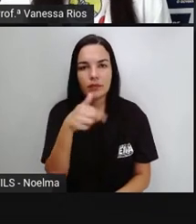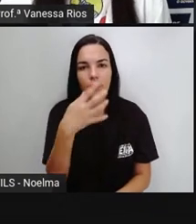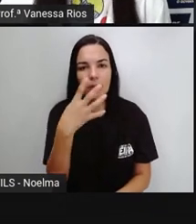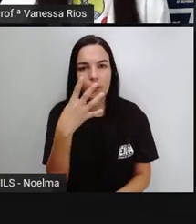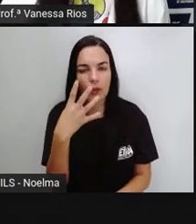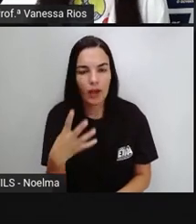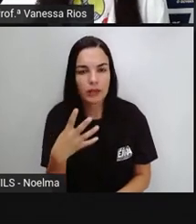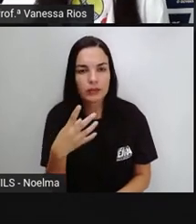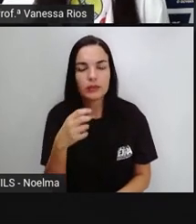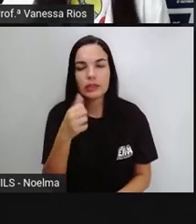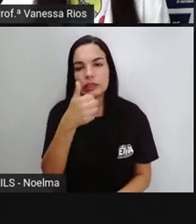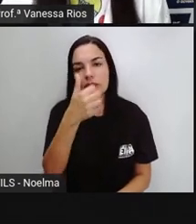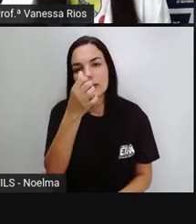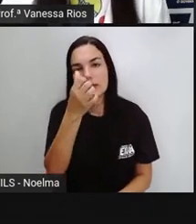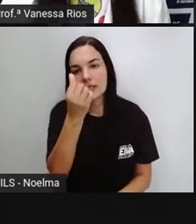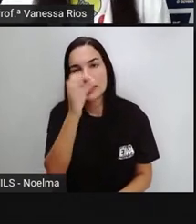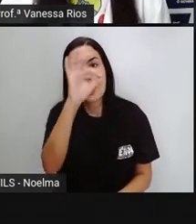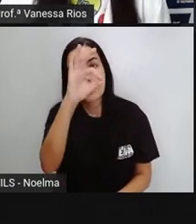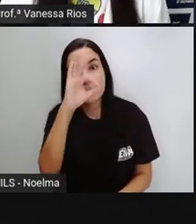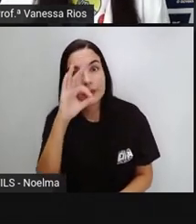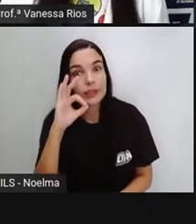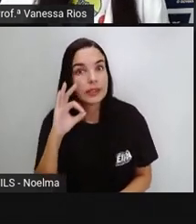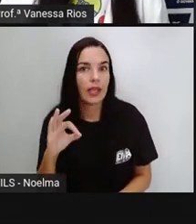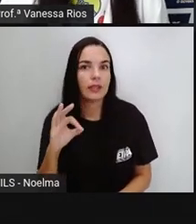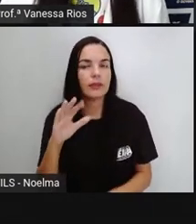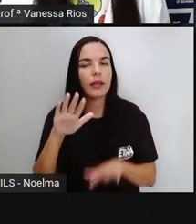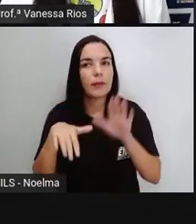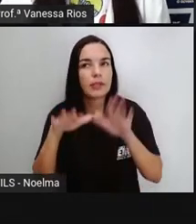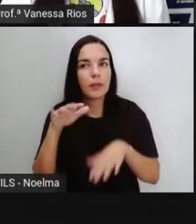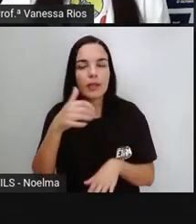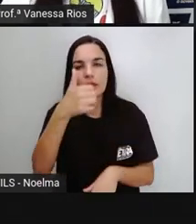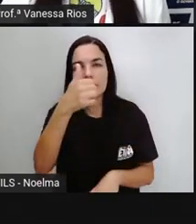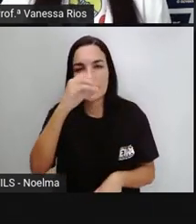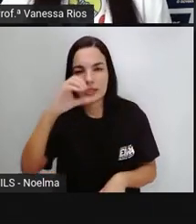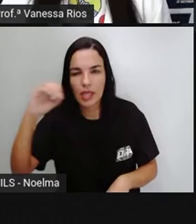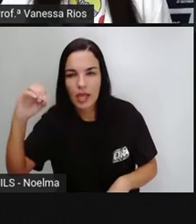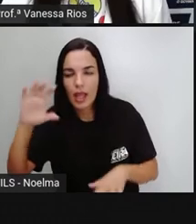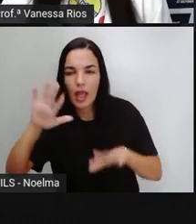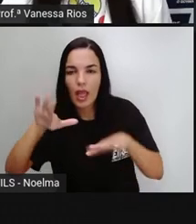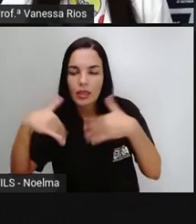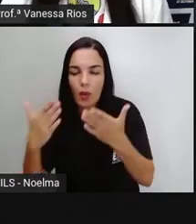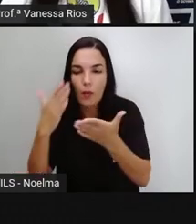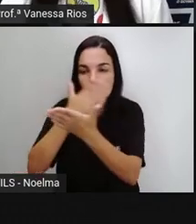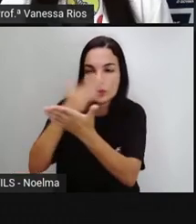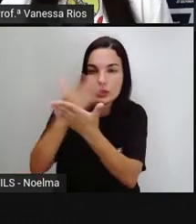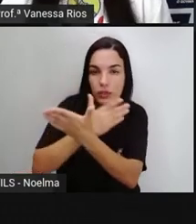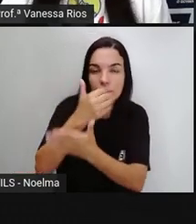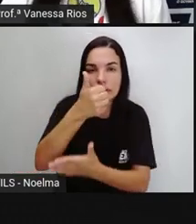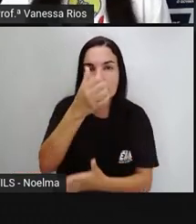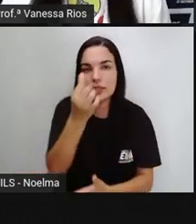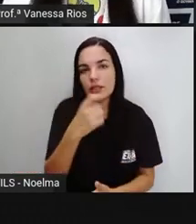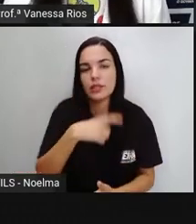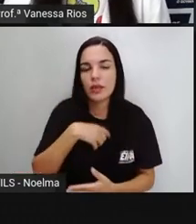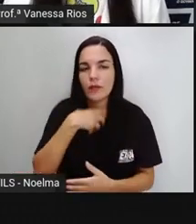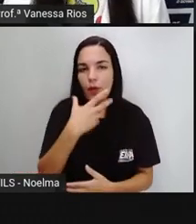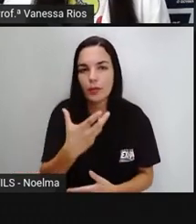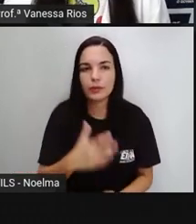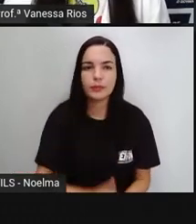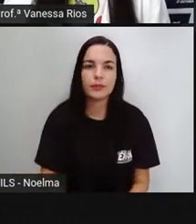16% de 100, 16, corresponde ao sintoma de vômito.